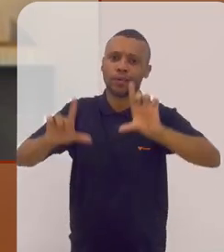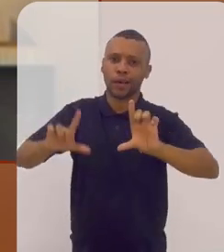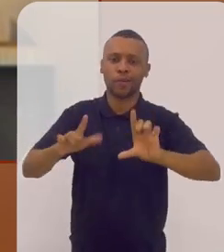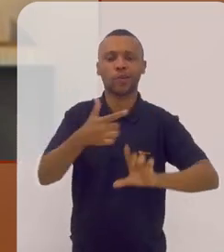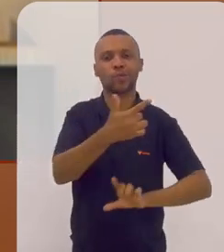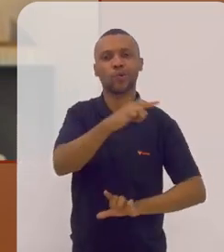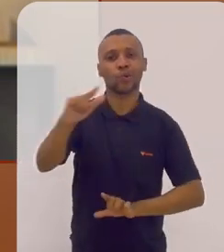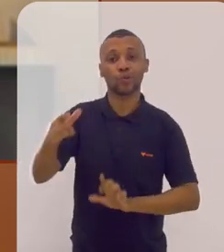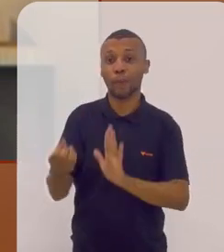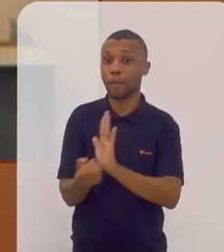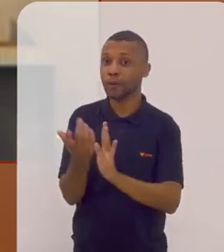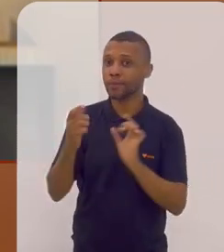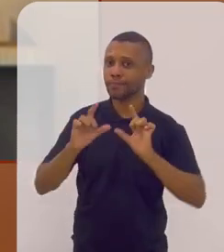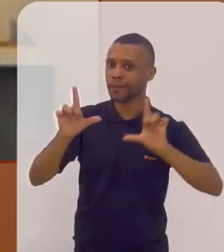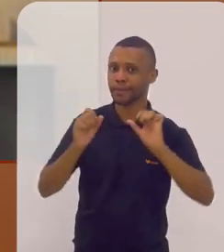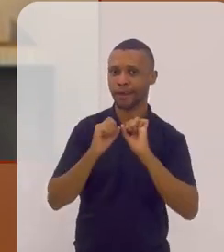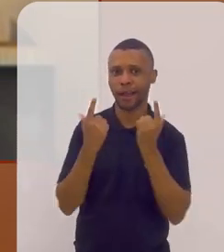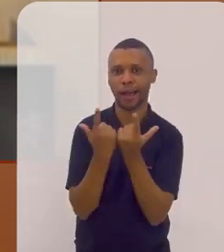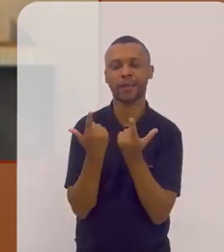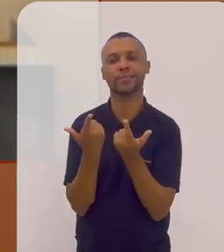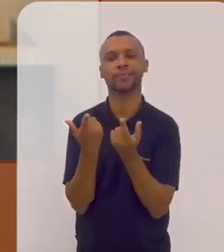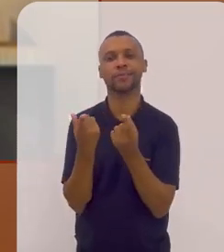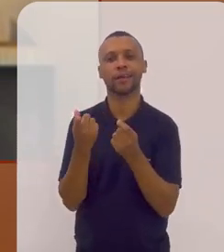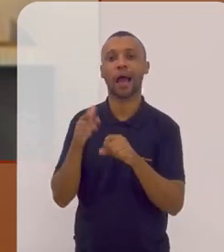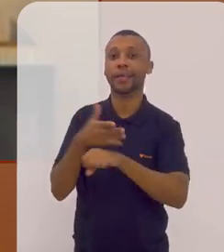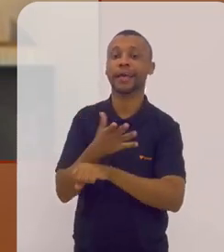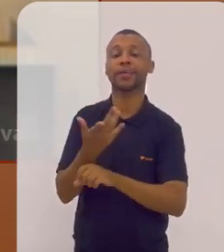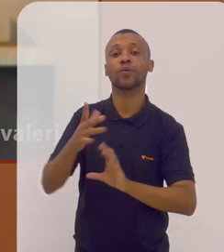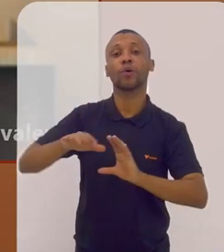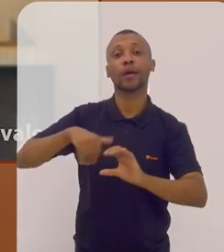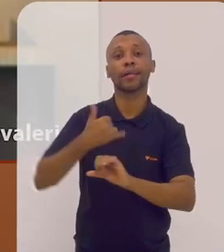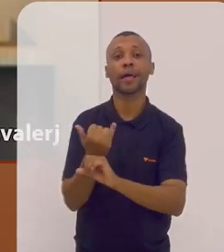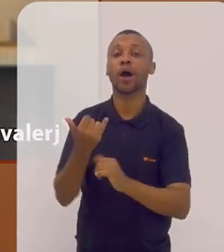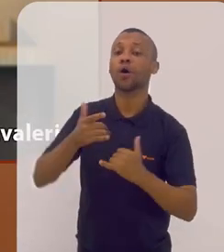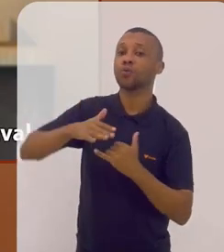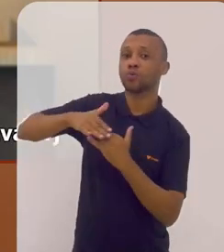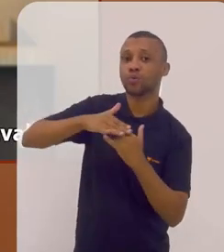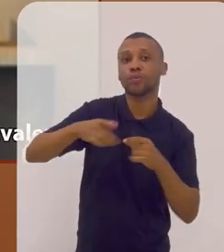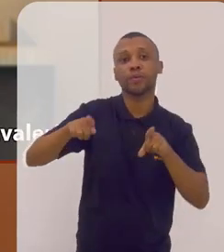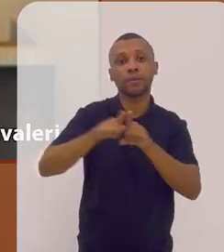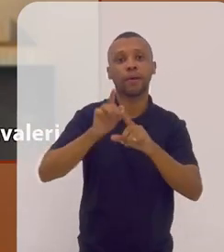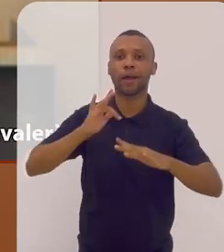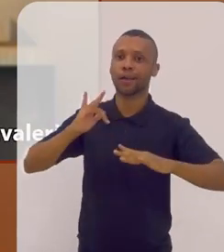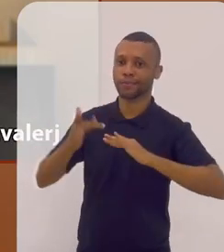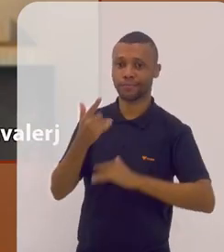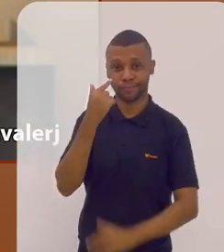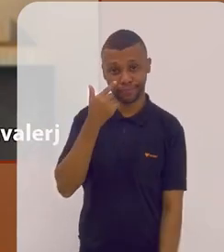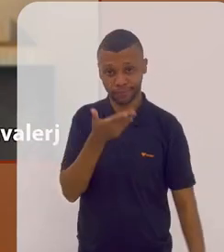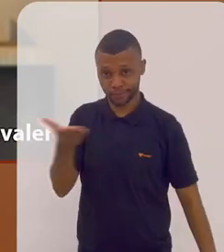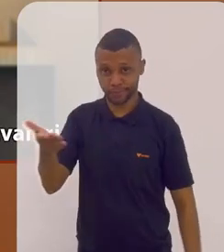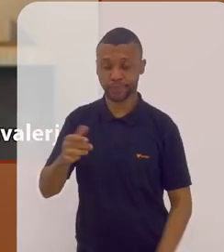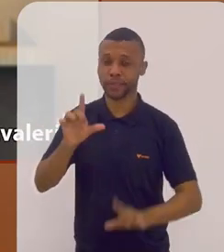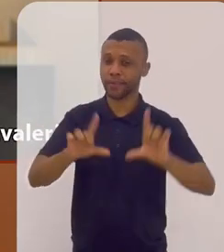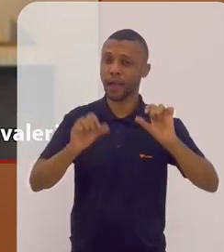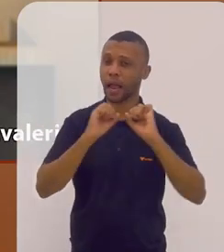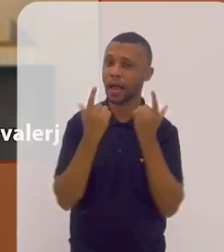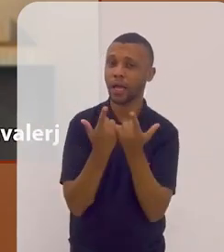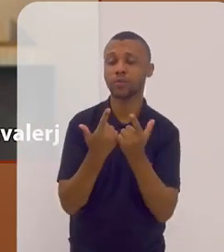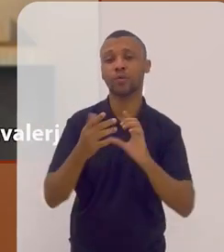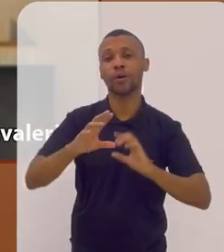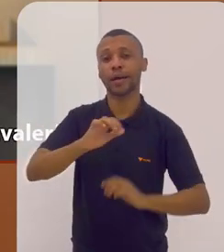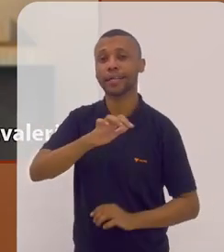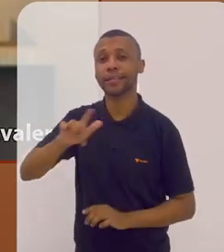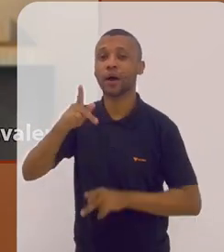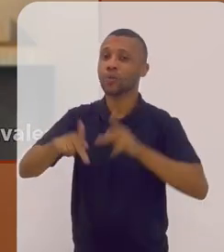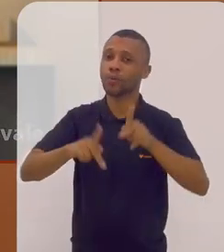programa e outros produzidos pela TV Alerje acesse o nosso Youtube e as redes sociais TV Alerje